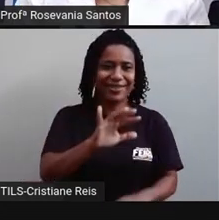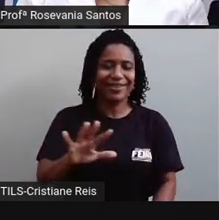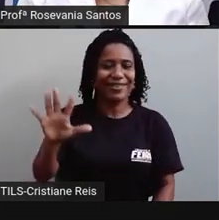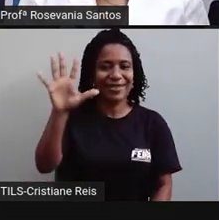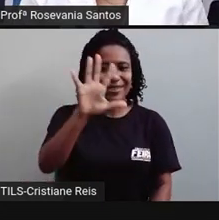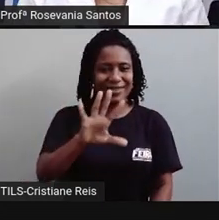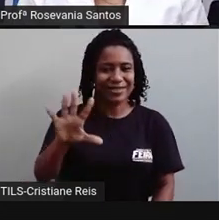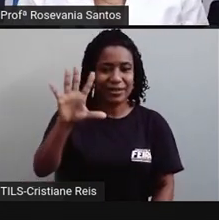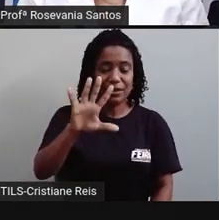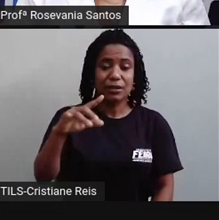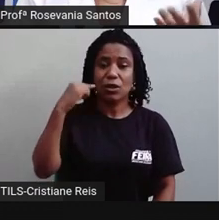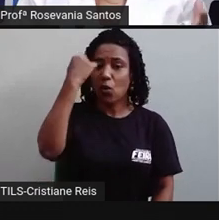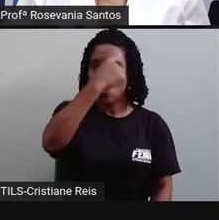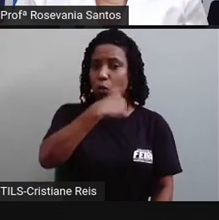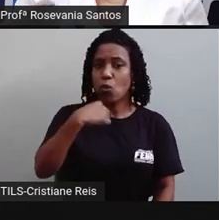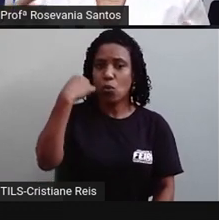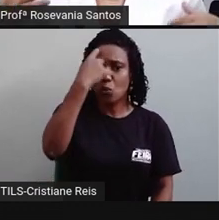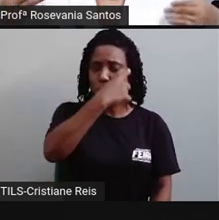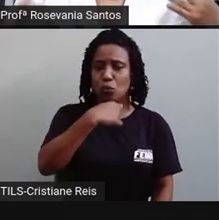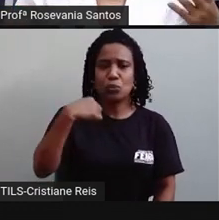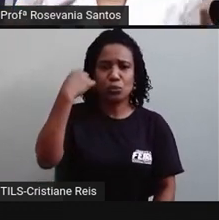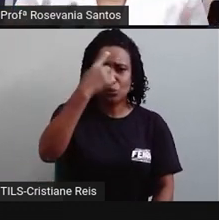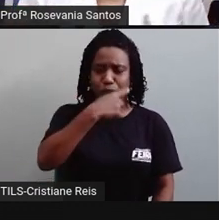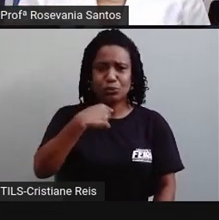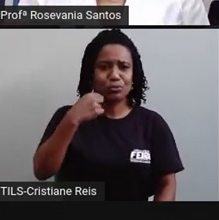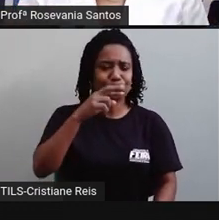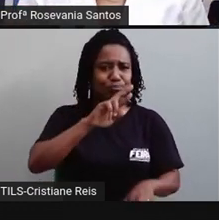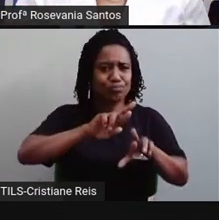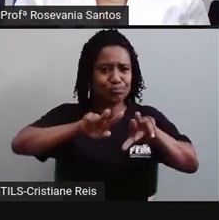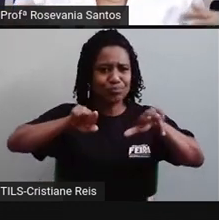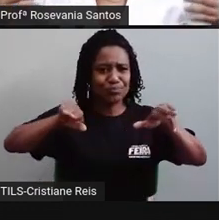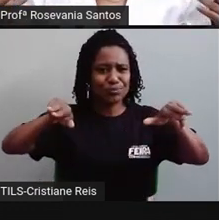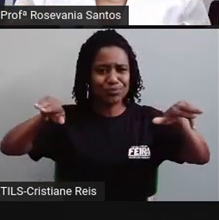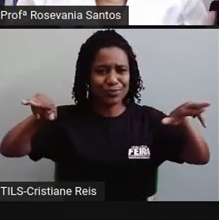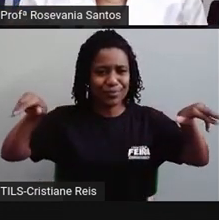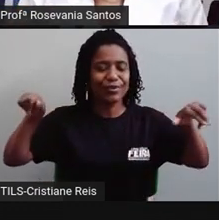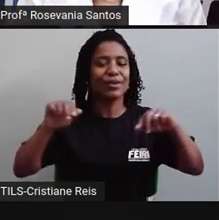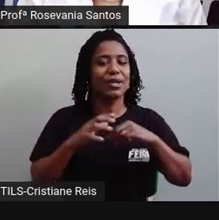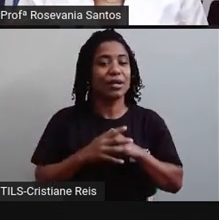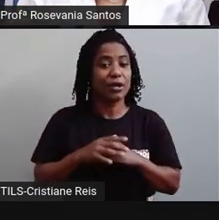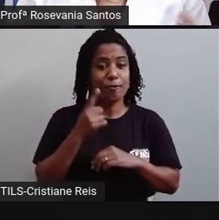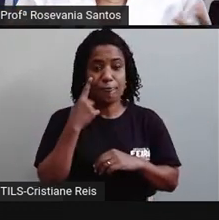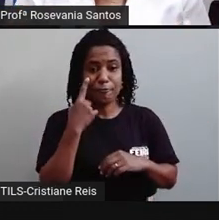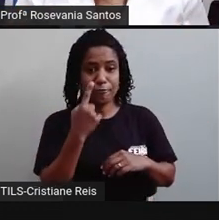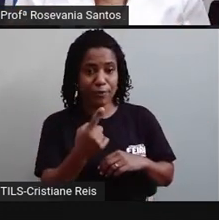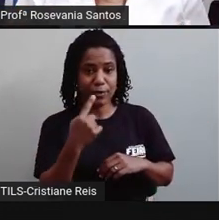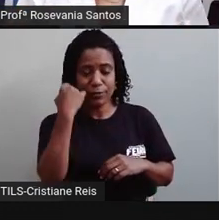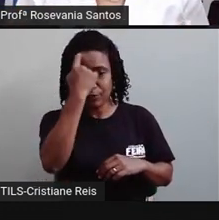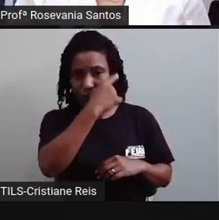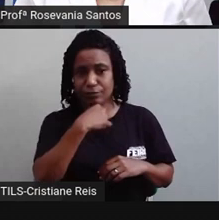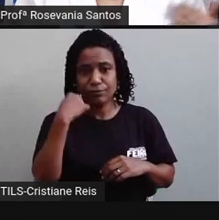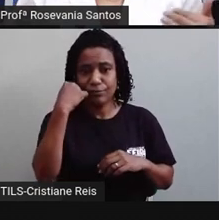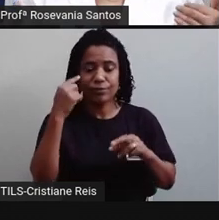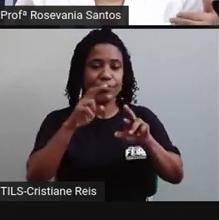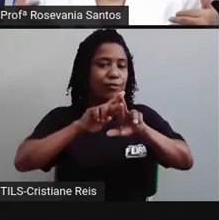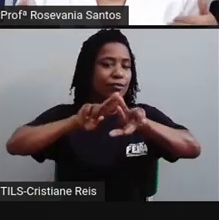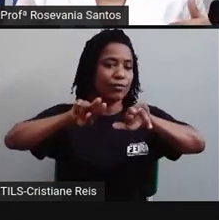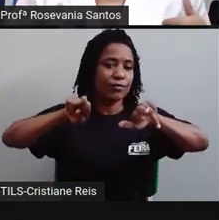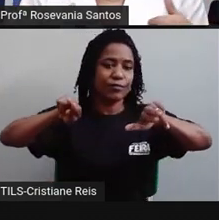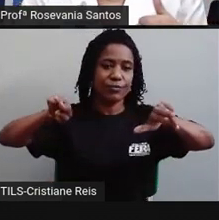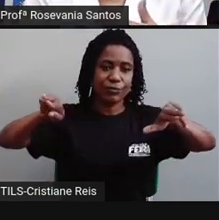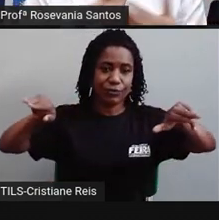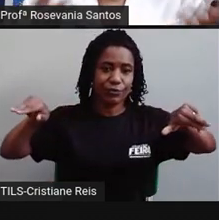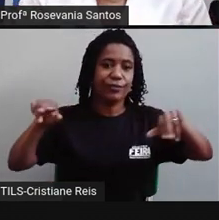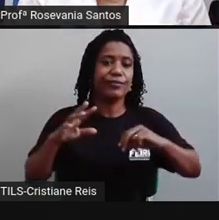várias pessoas, né, do mundo. E pra você perceber como essas várias pessoas do mundo, elas, né,